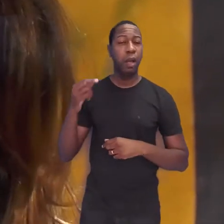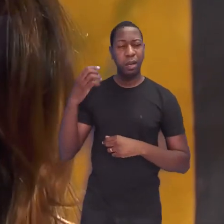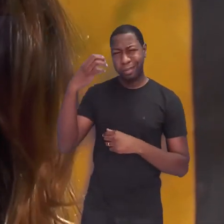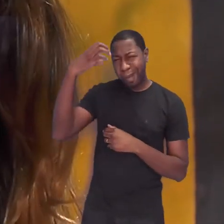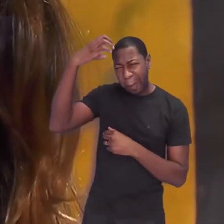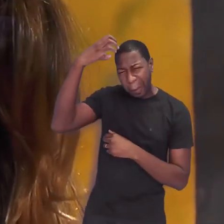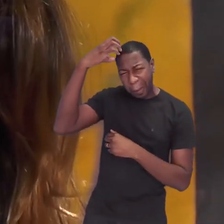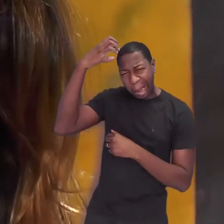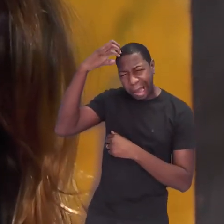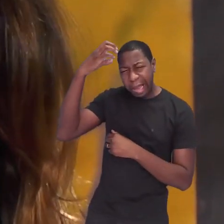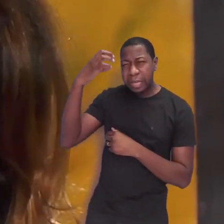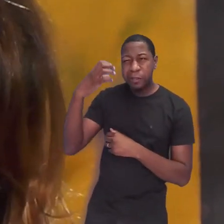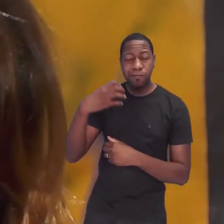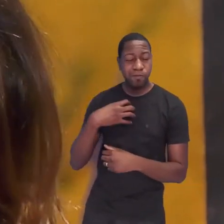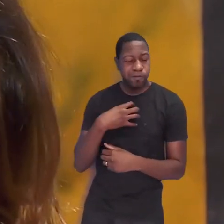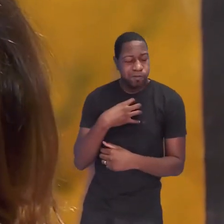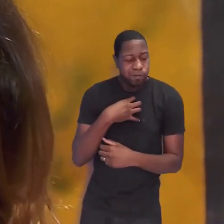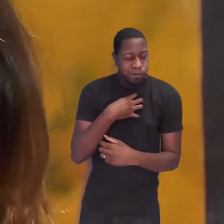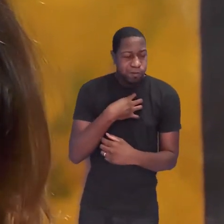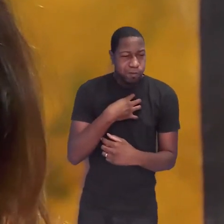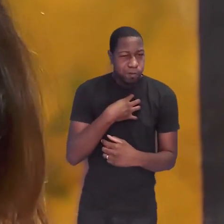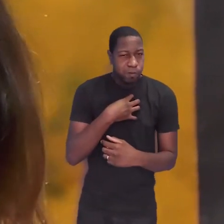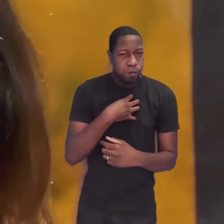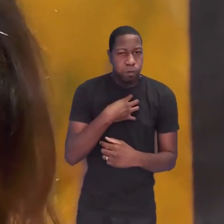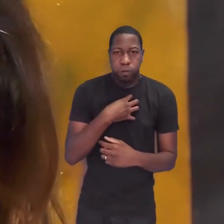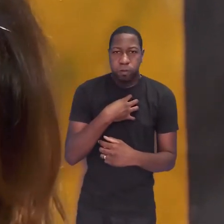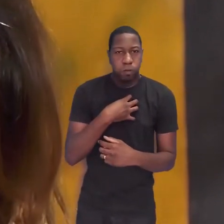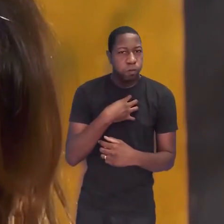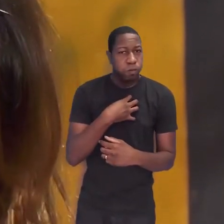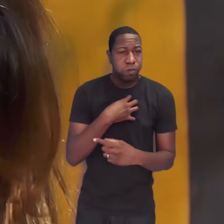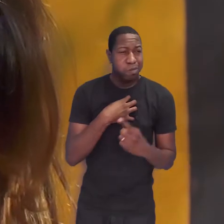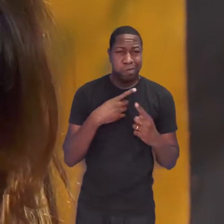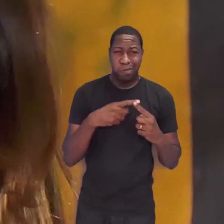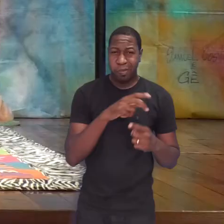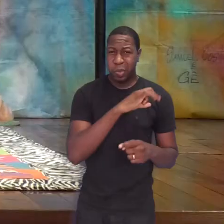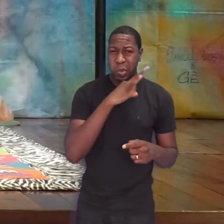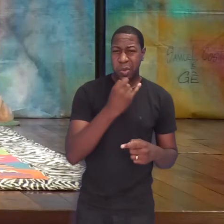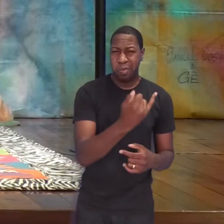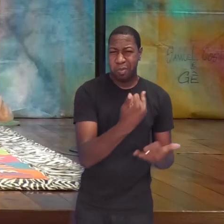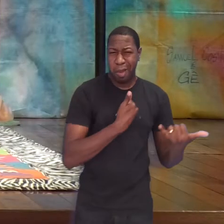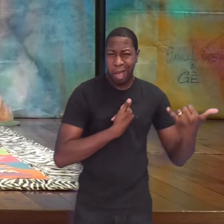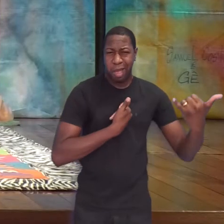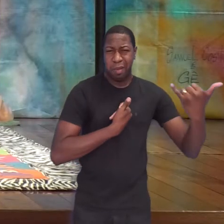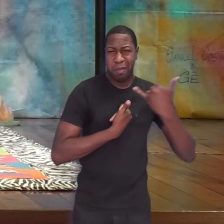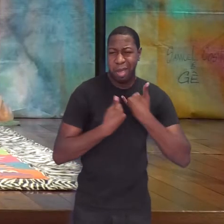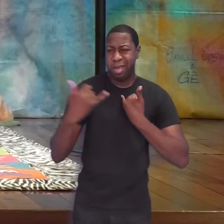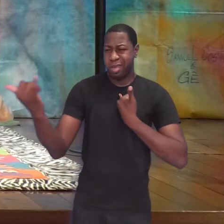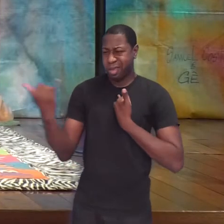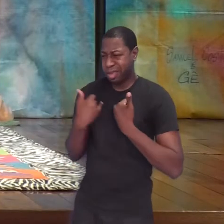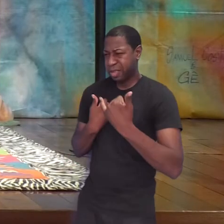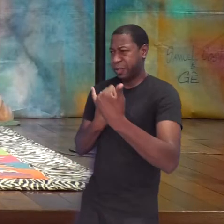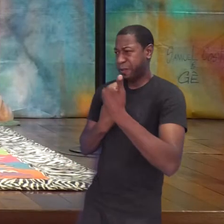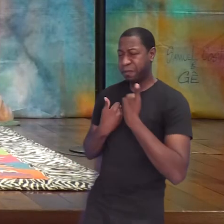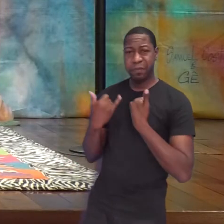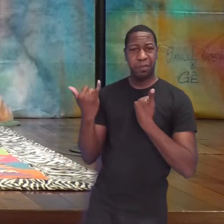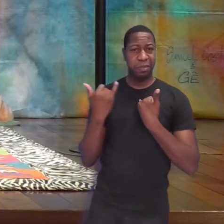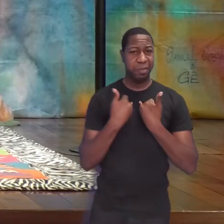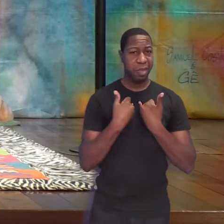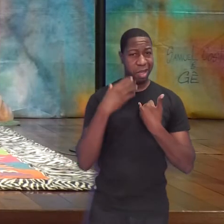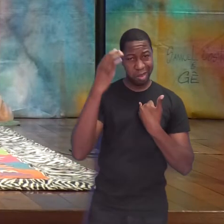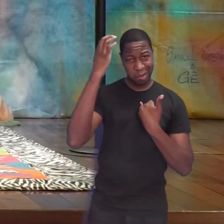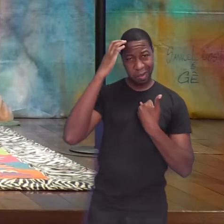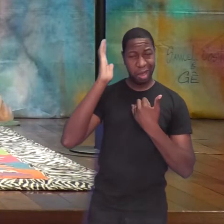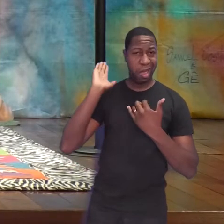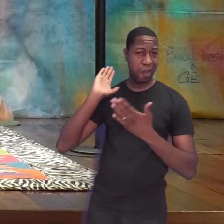toda aquela gente dizendo tudo o que pensava dele assim na cara dele. E fugiu para bem longe.